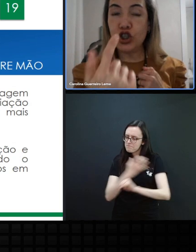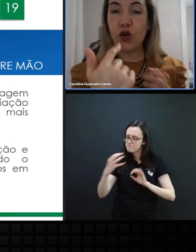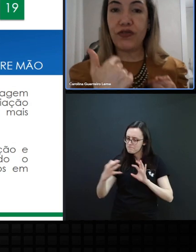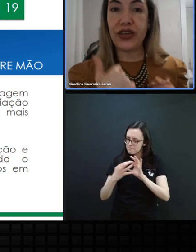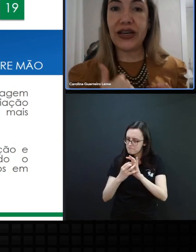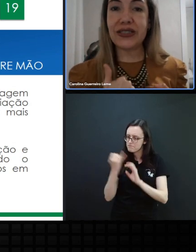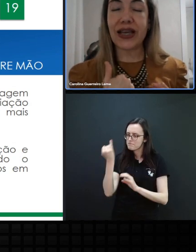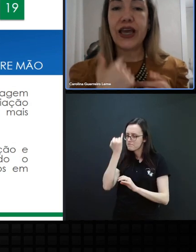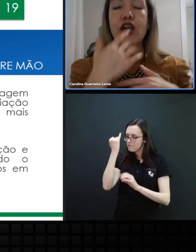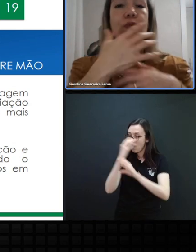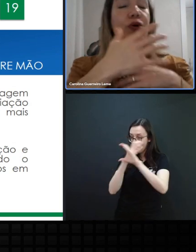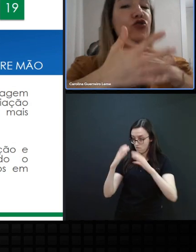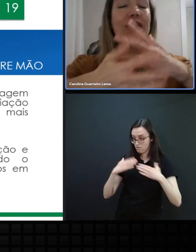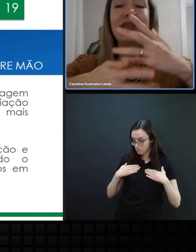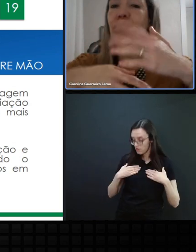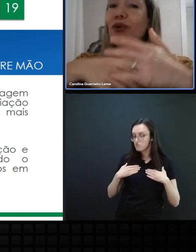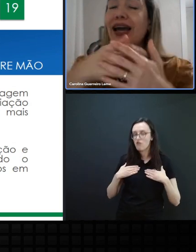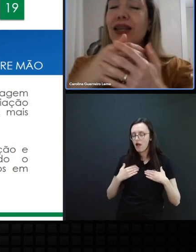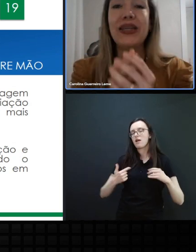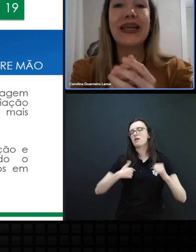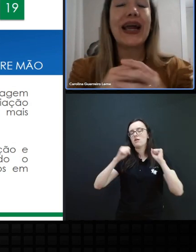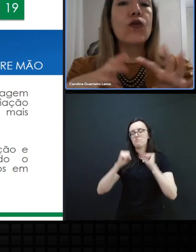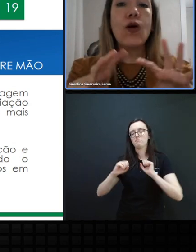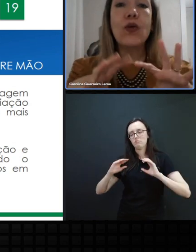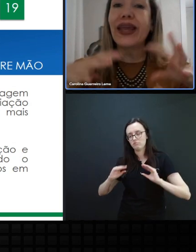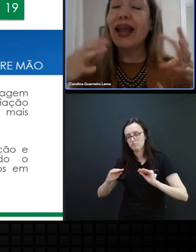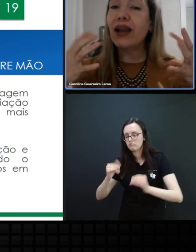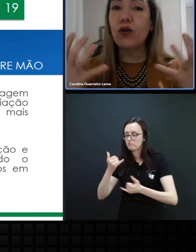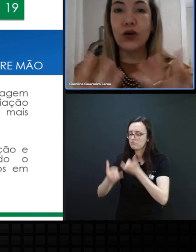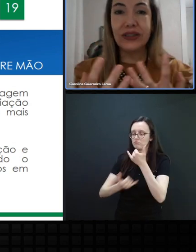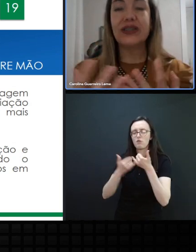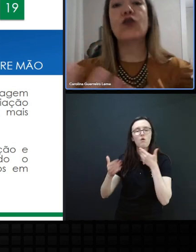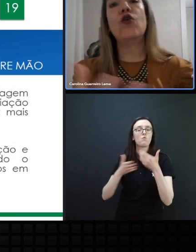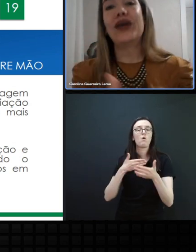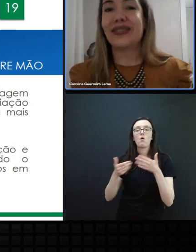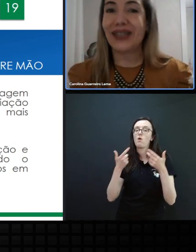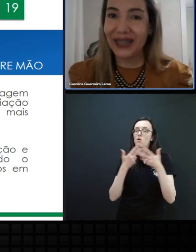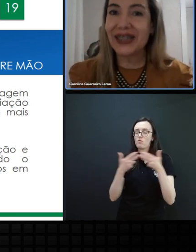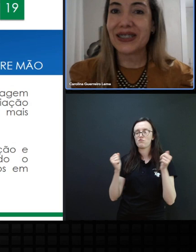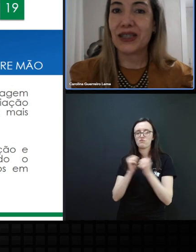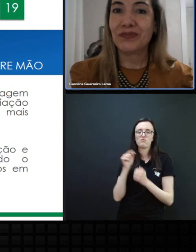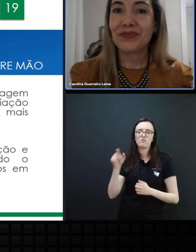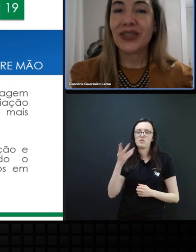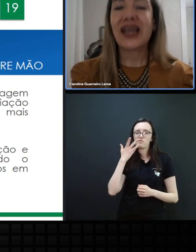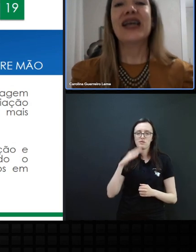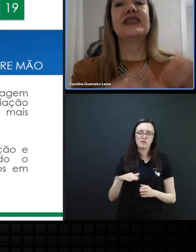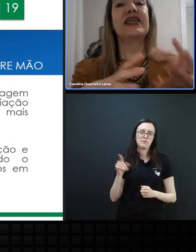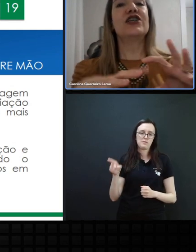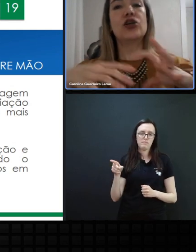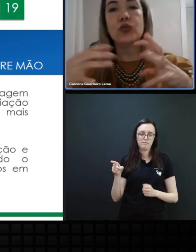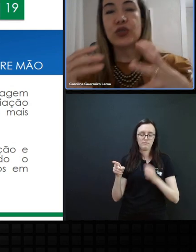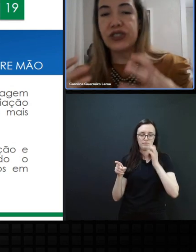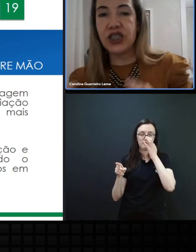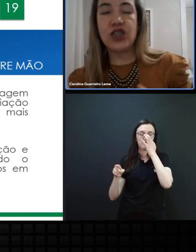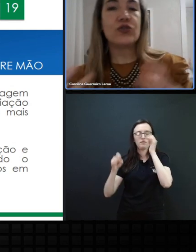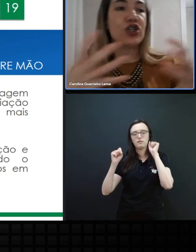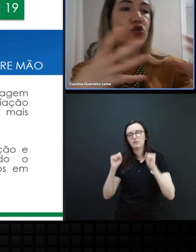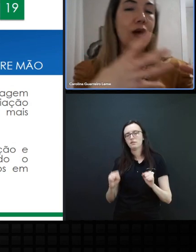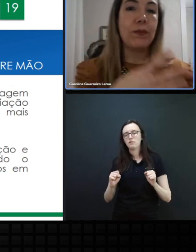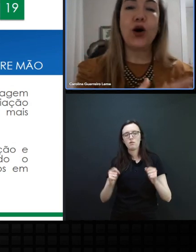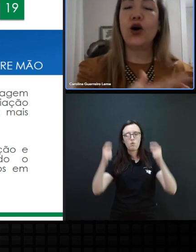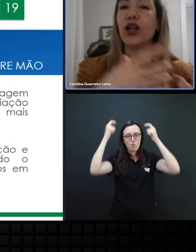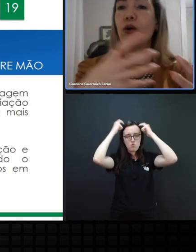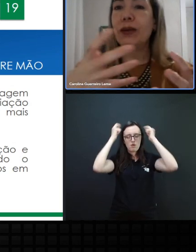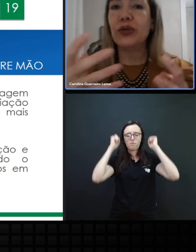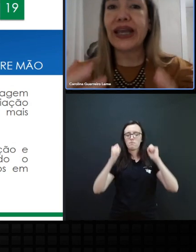vínculo de confiança, eu posso manipular e brincar qualquer coisa com essa criança. Seja um ursinho,